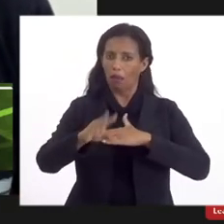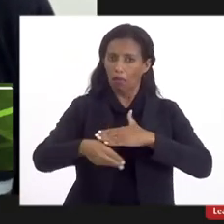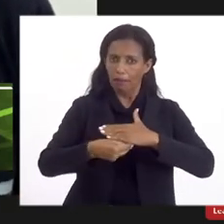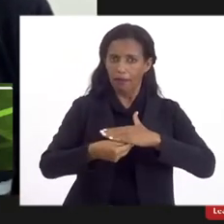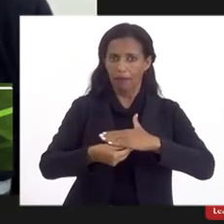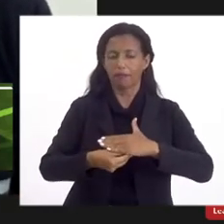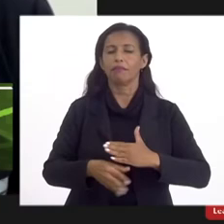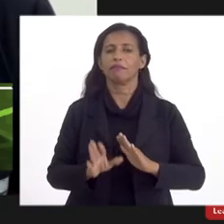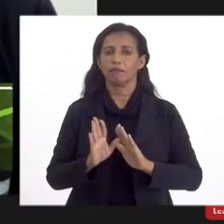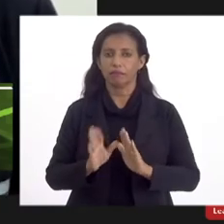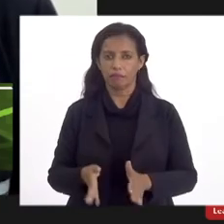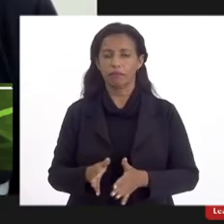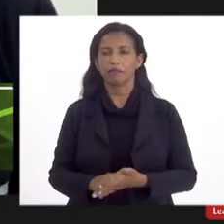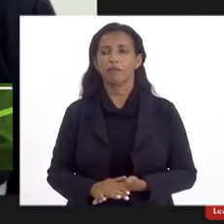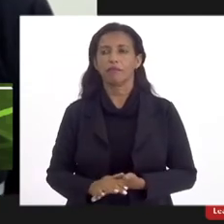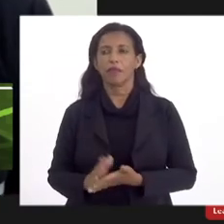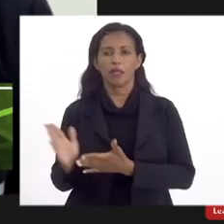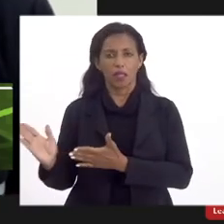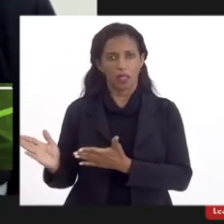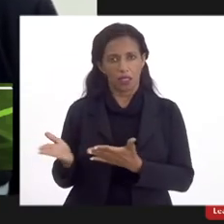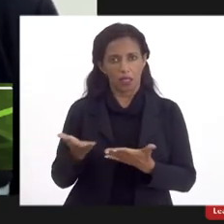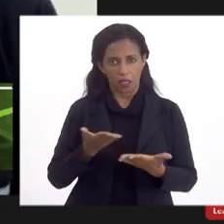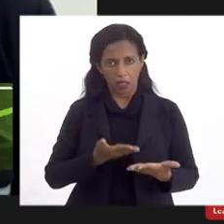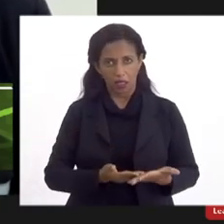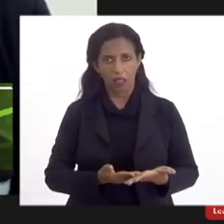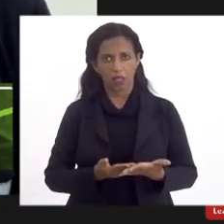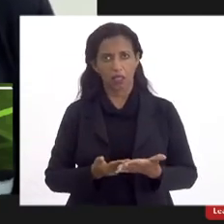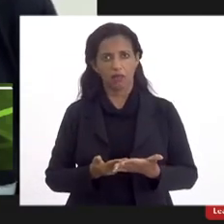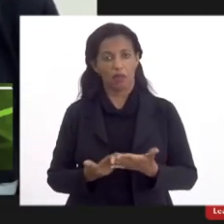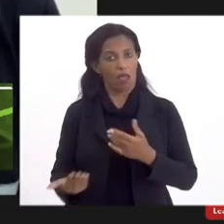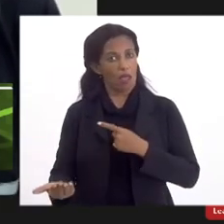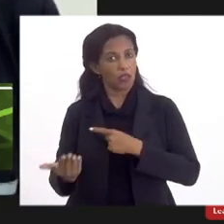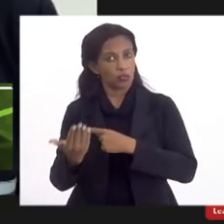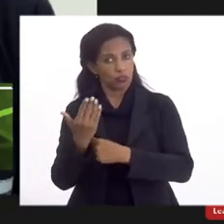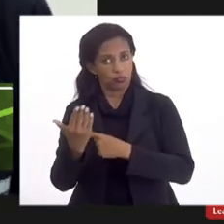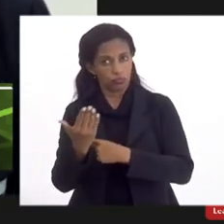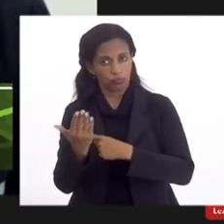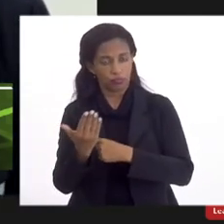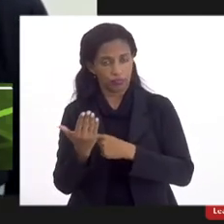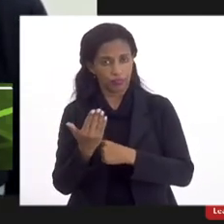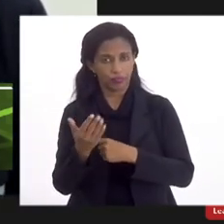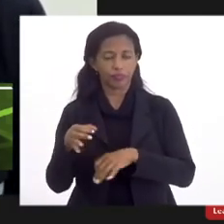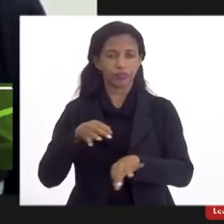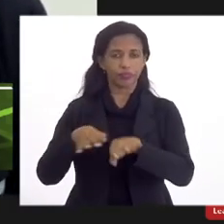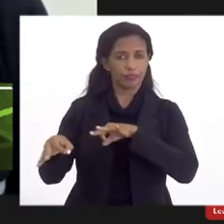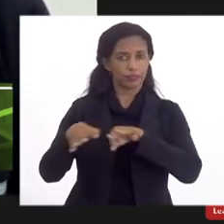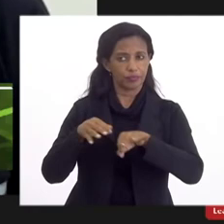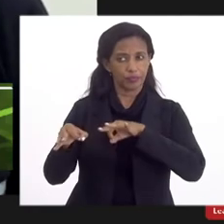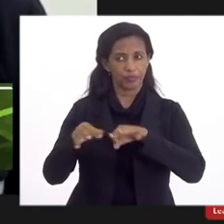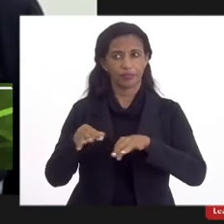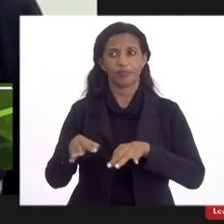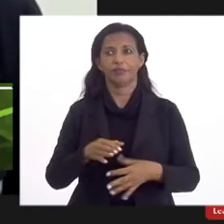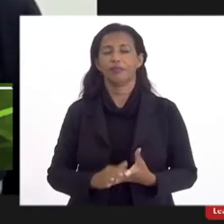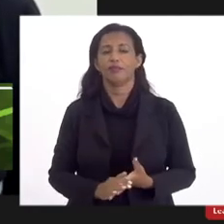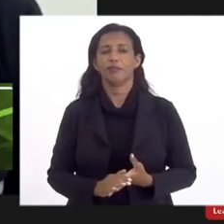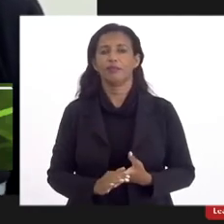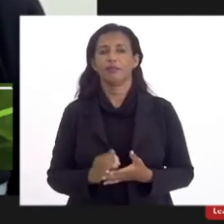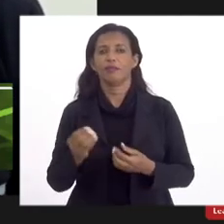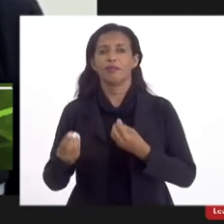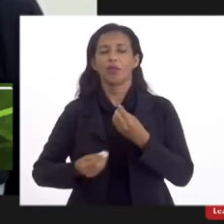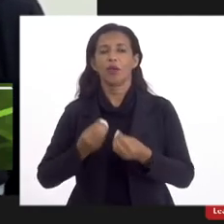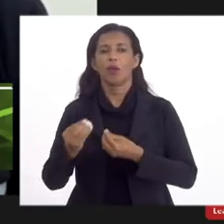né que vem a contribuir né com o projeto né com as